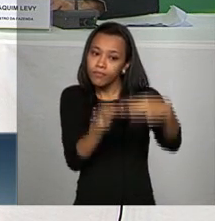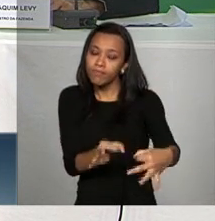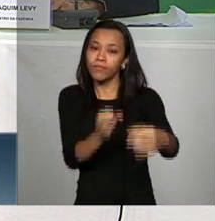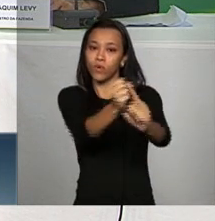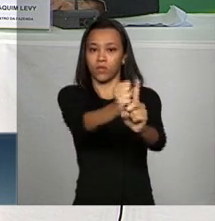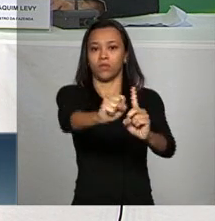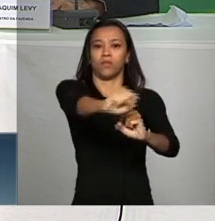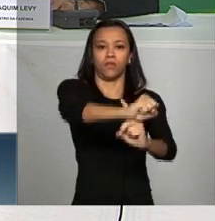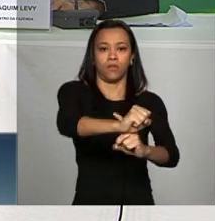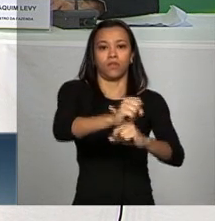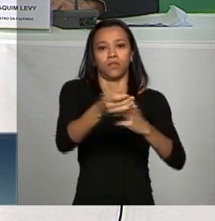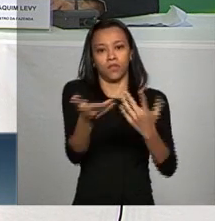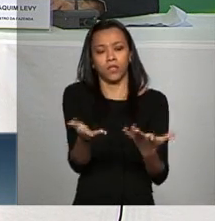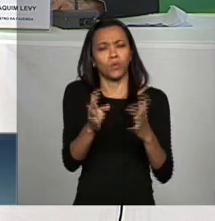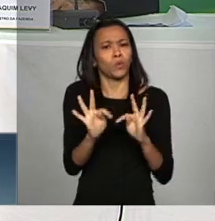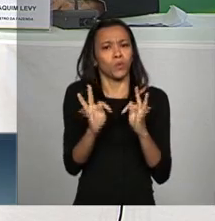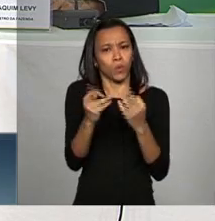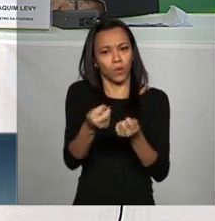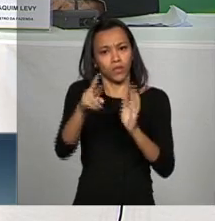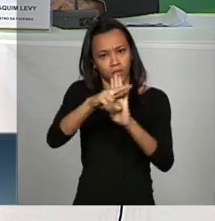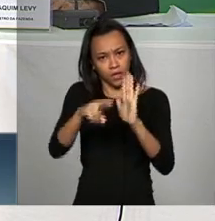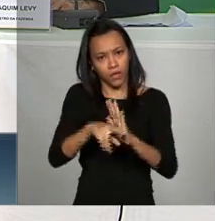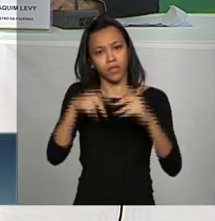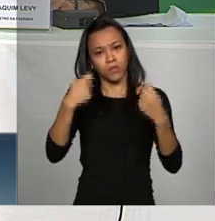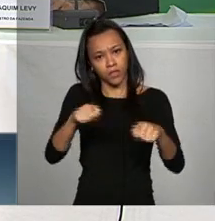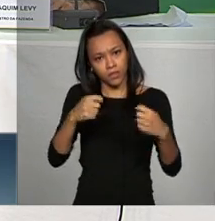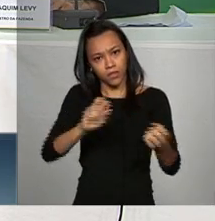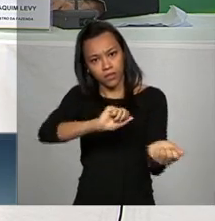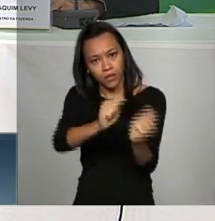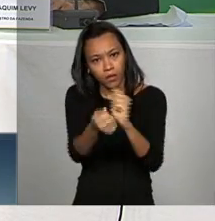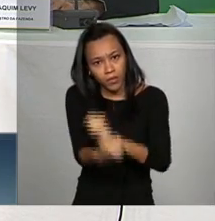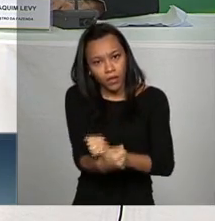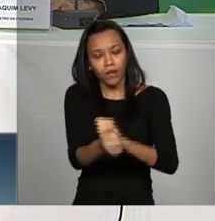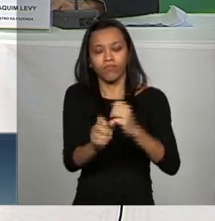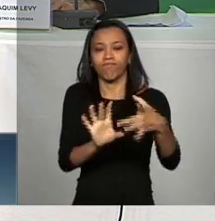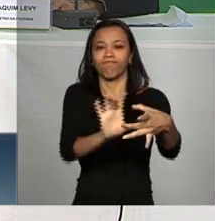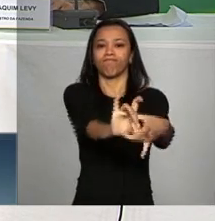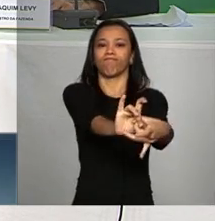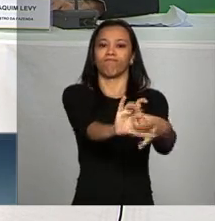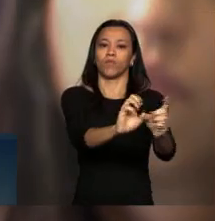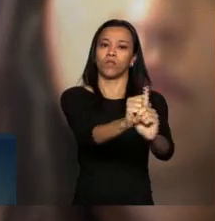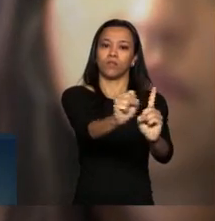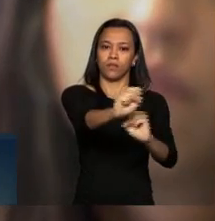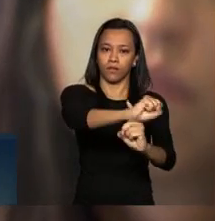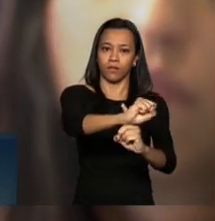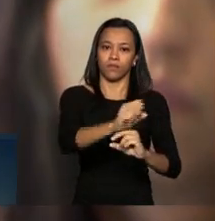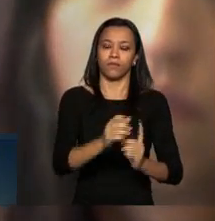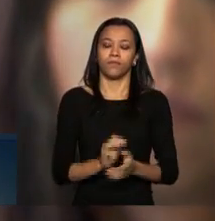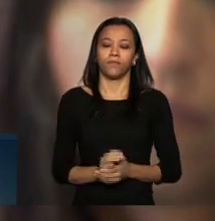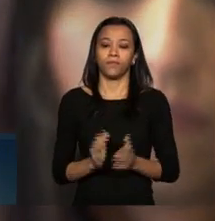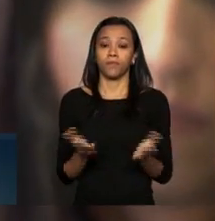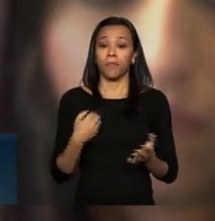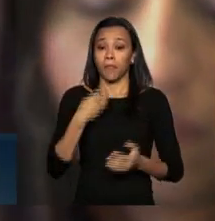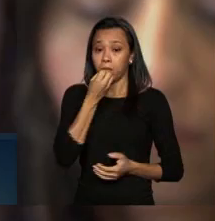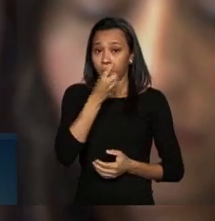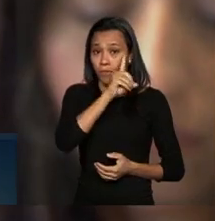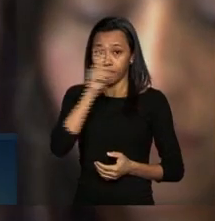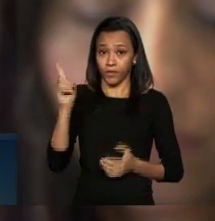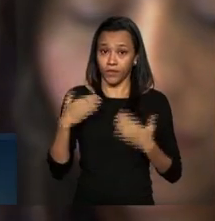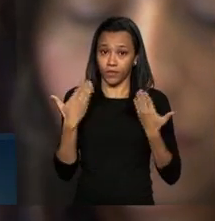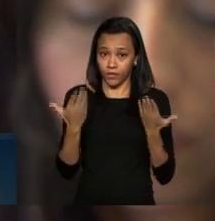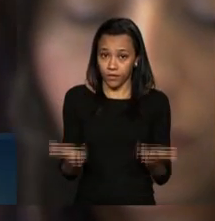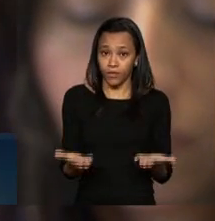os critérios tem que se adaptar a isso bom dia ministro catarina lencastro do jornal globo